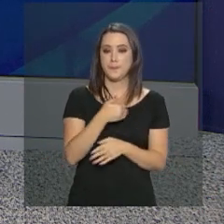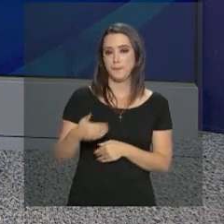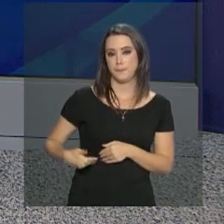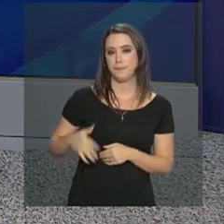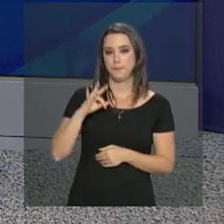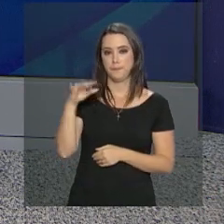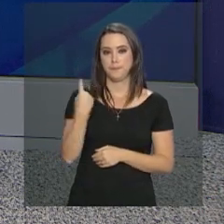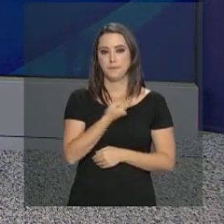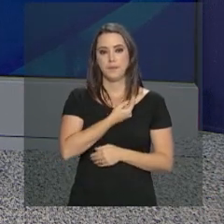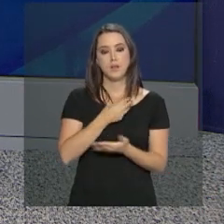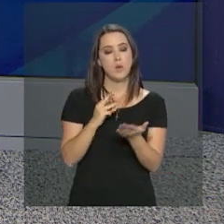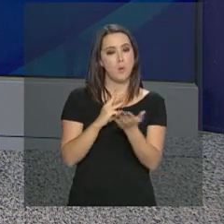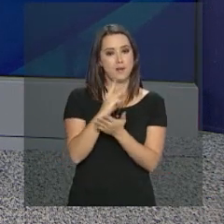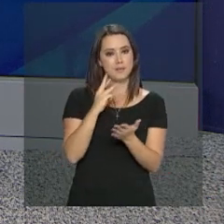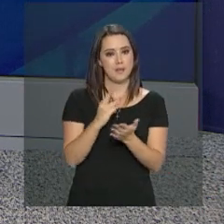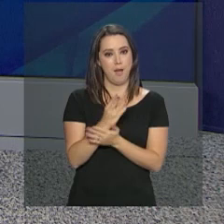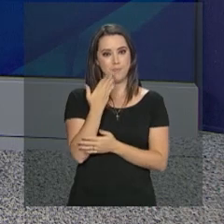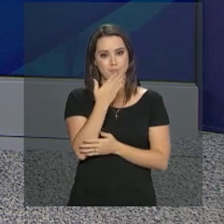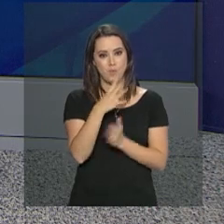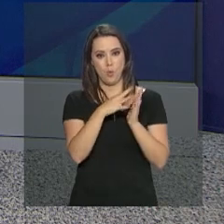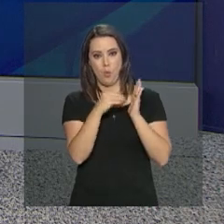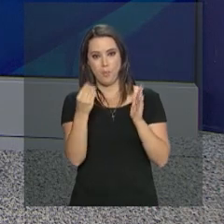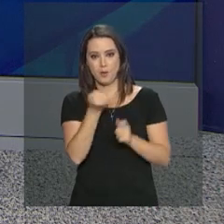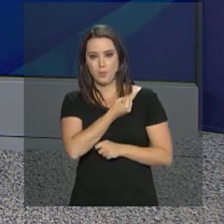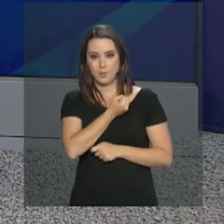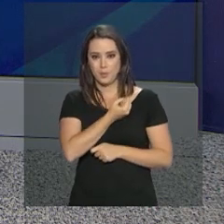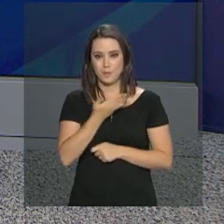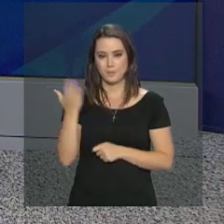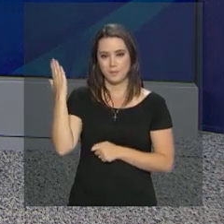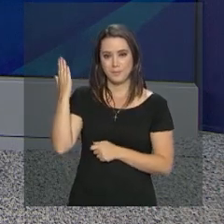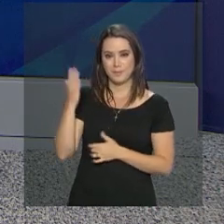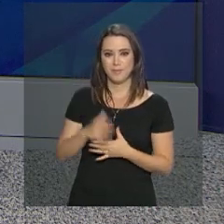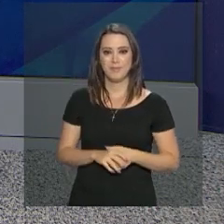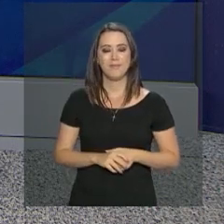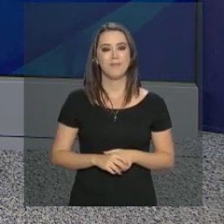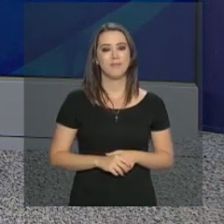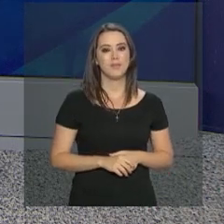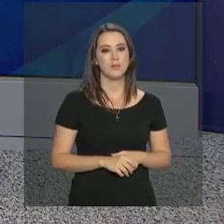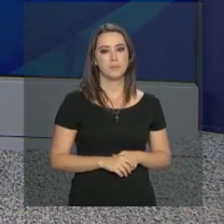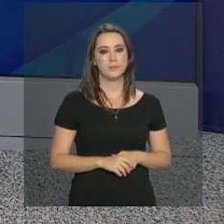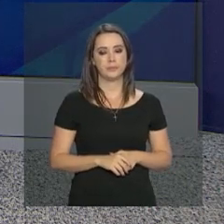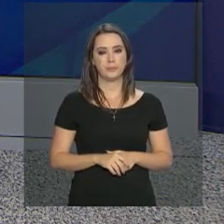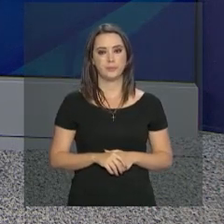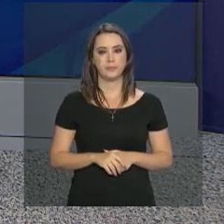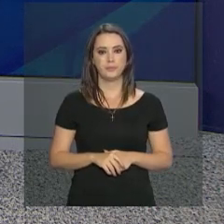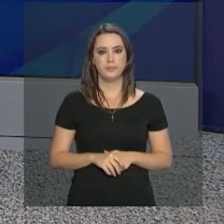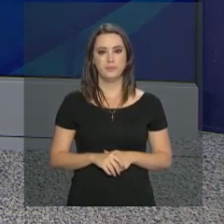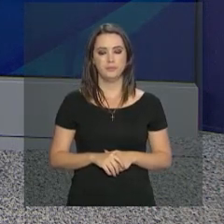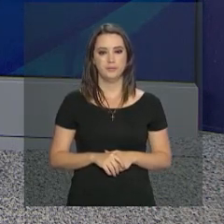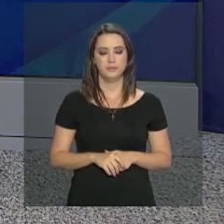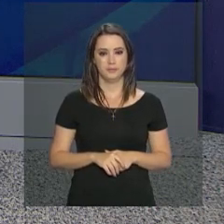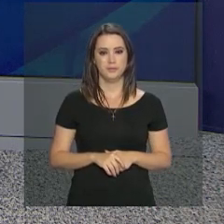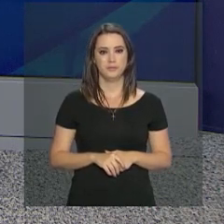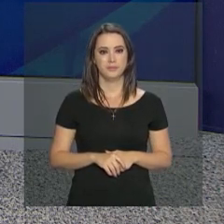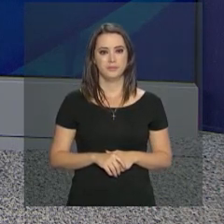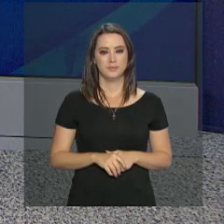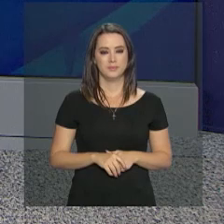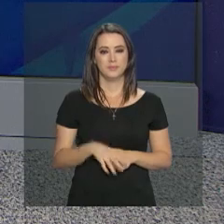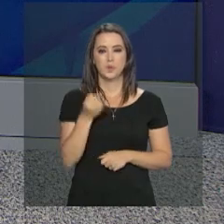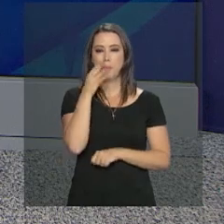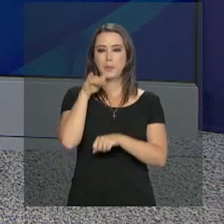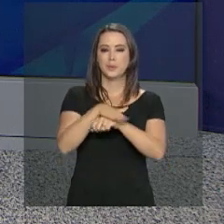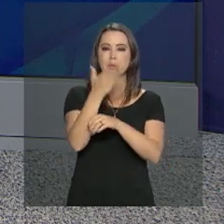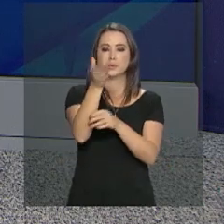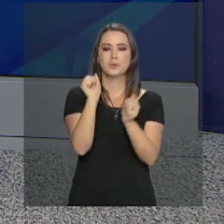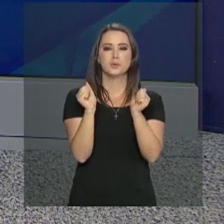federal para o nosso WhatsApp. Anote aí o número 619-9867-8787. Uma